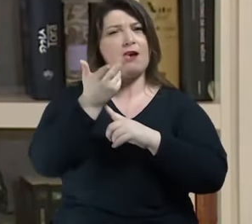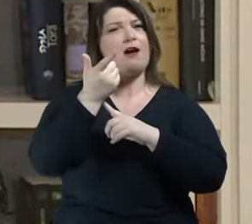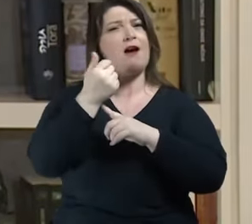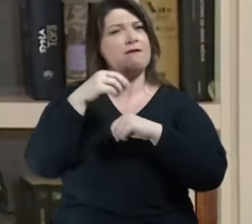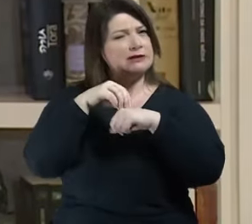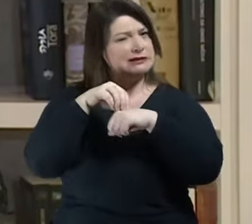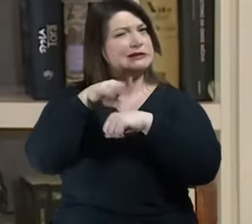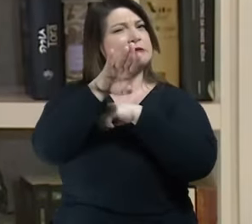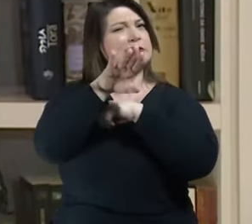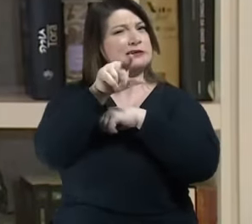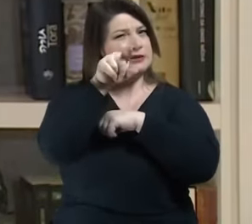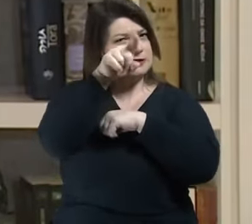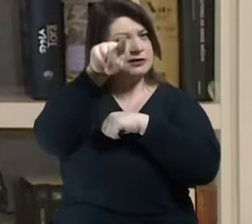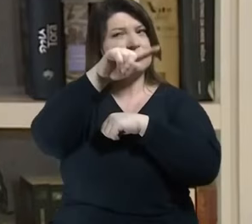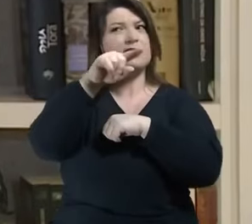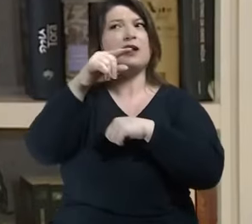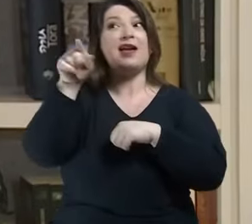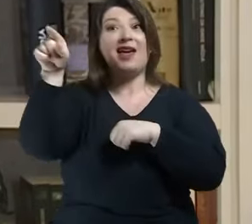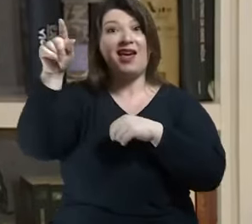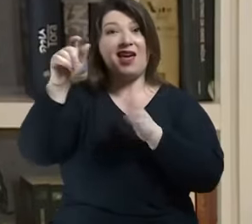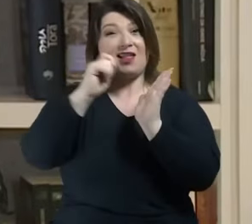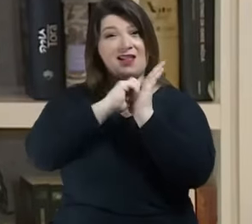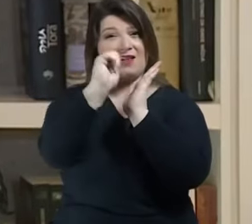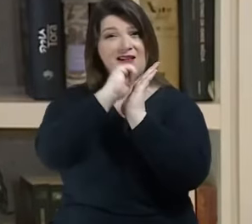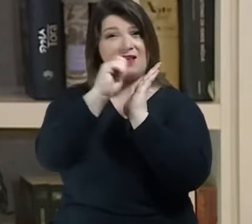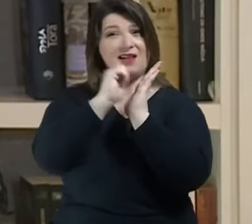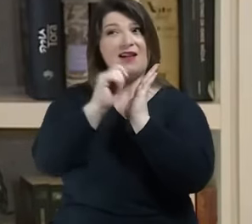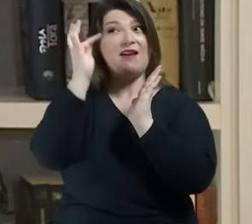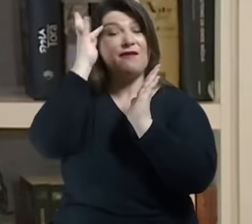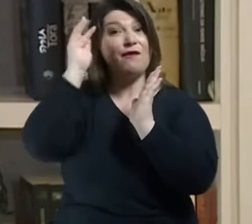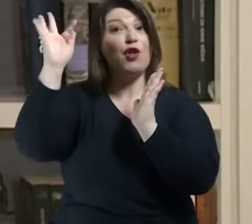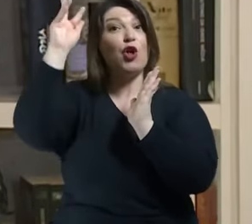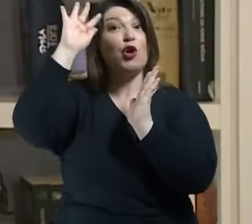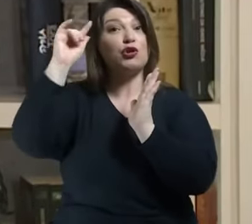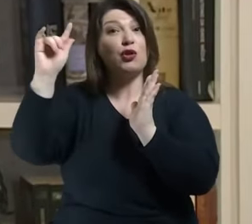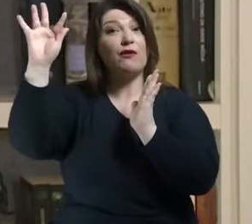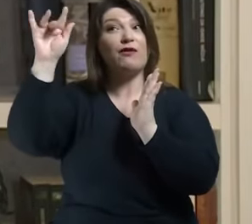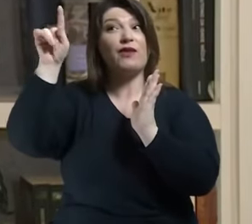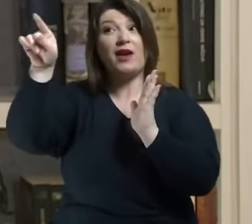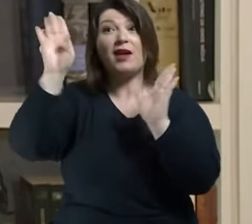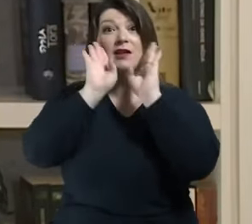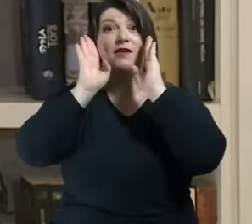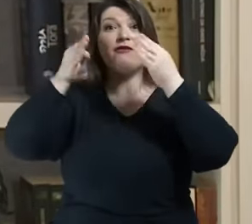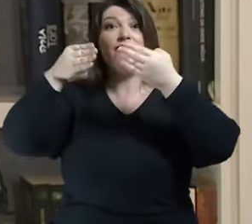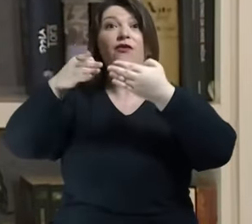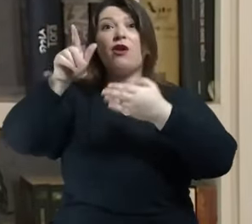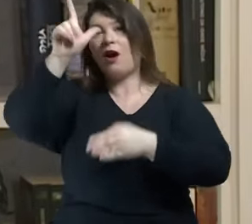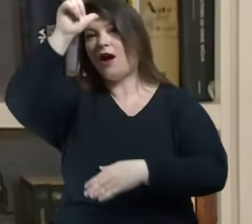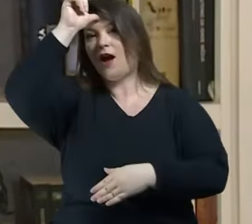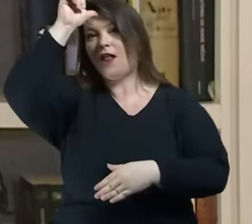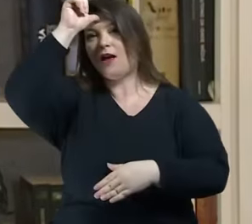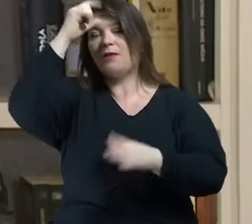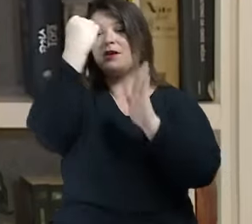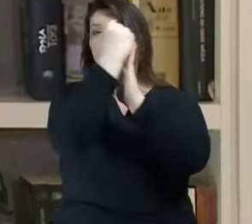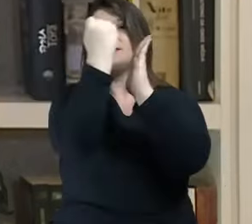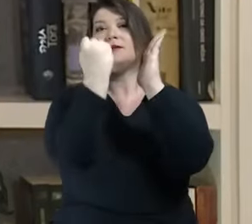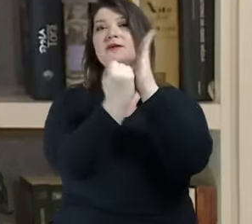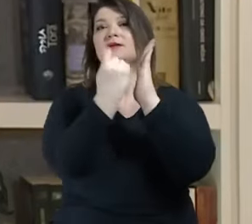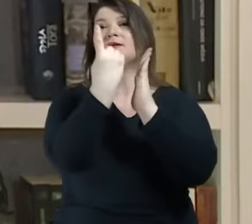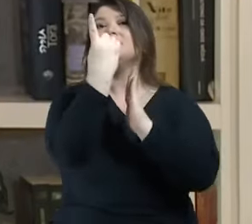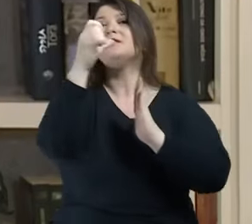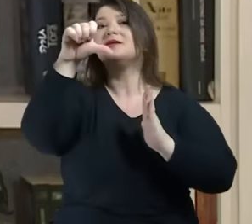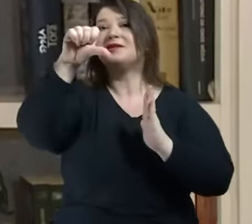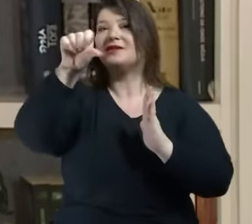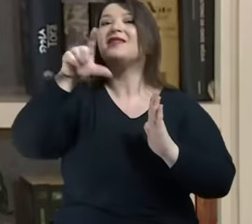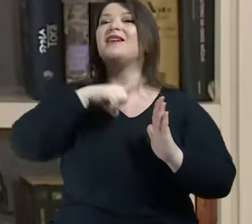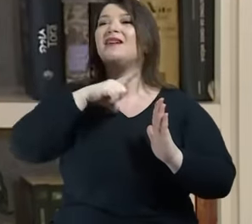autor com especialidade na filosofia alemã, do século XVIII para o XIX, mas pensa questões muito contemporâneas